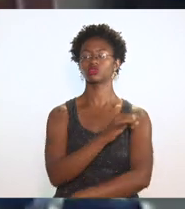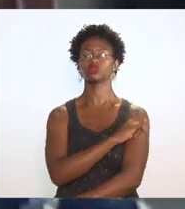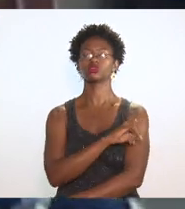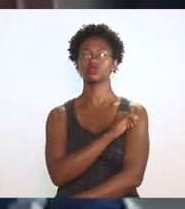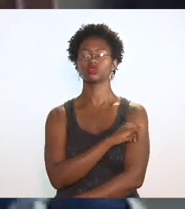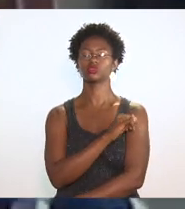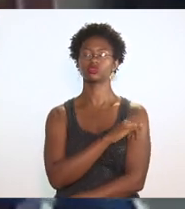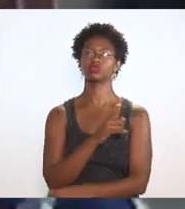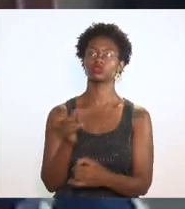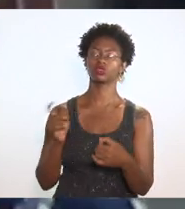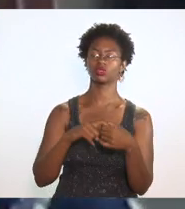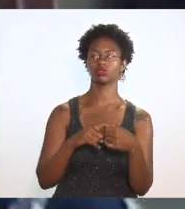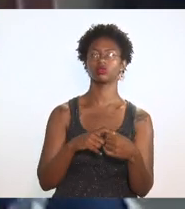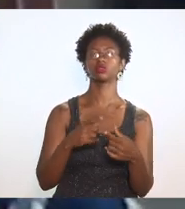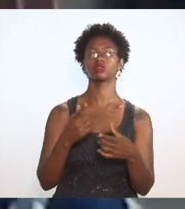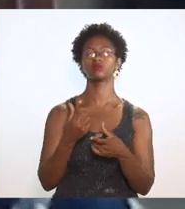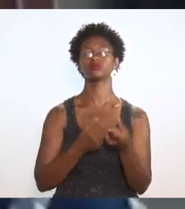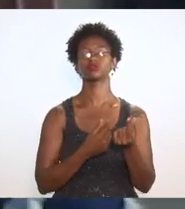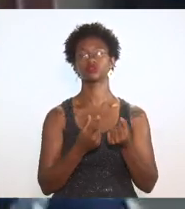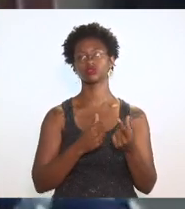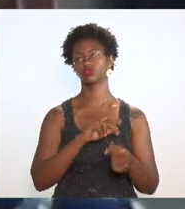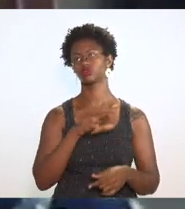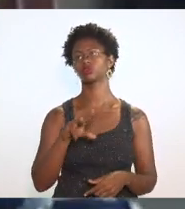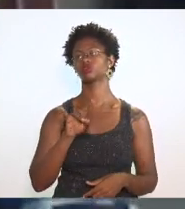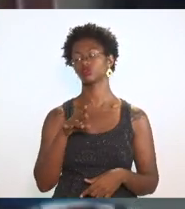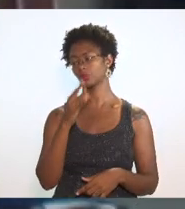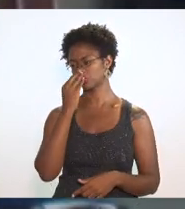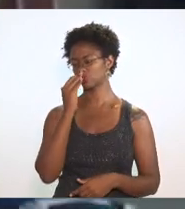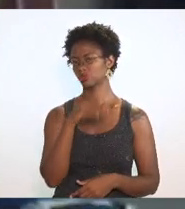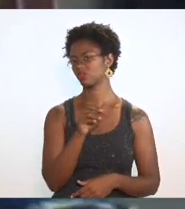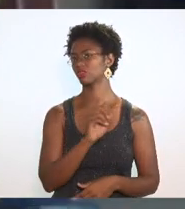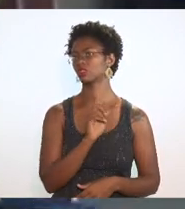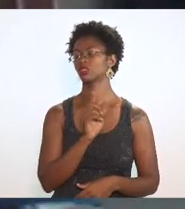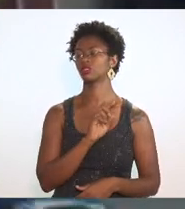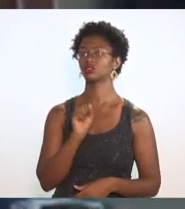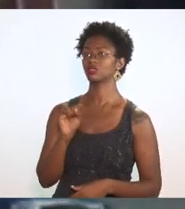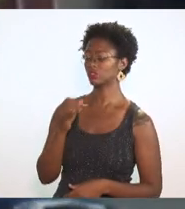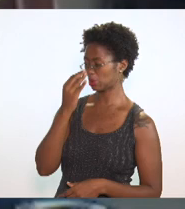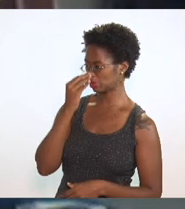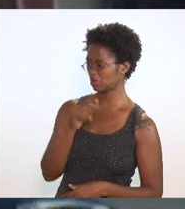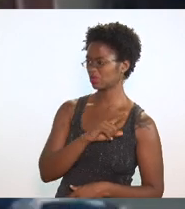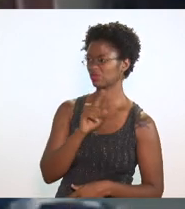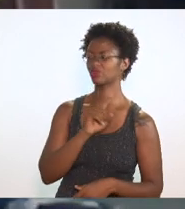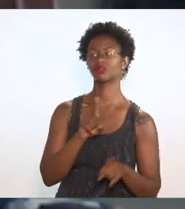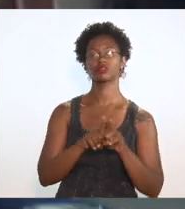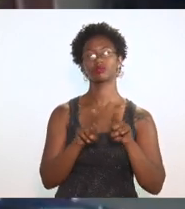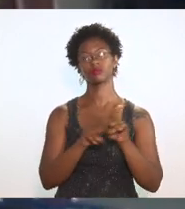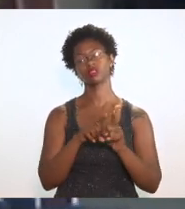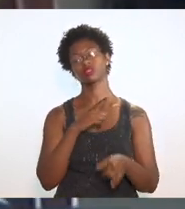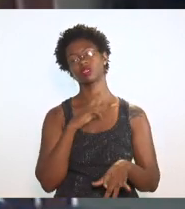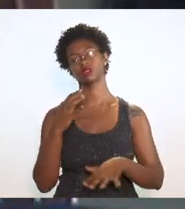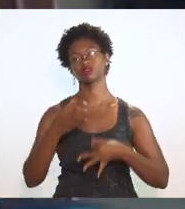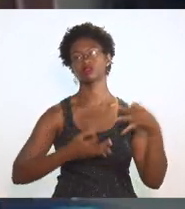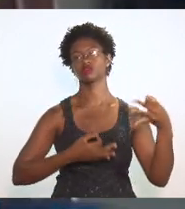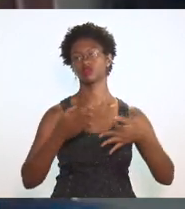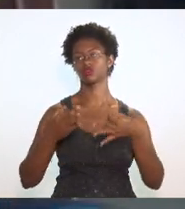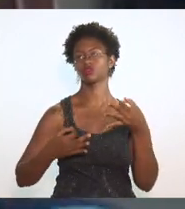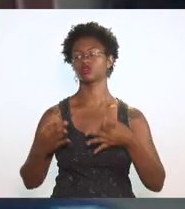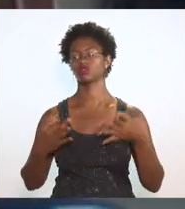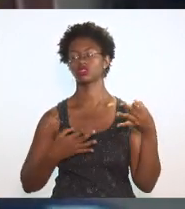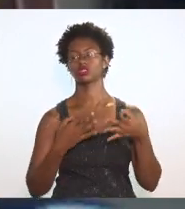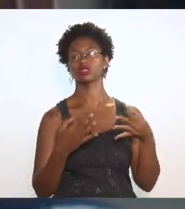recuperação fiscal não dá mais para ignorar isso e se não for ignorar tem até a questão também do judiciário a gente teve